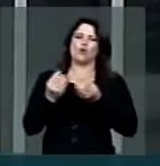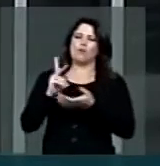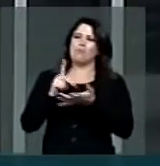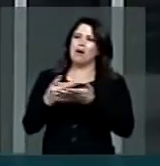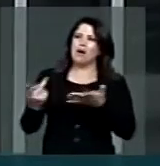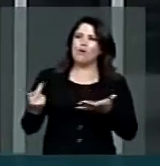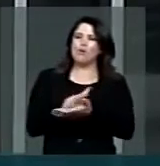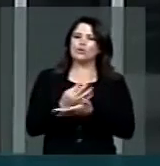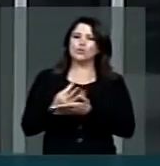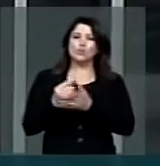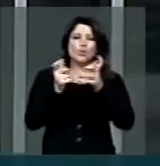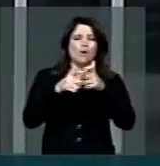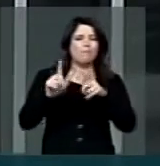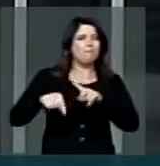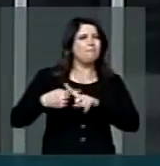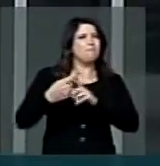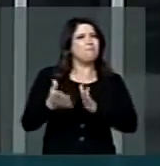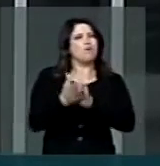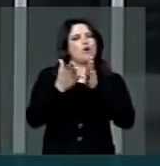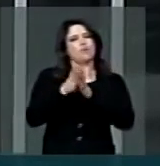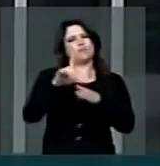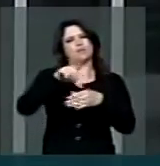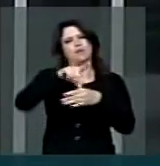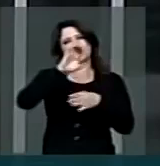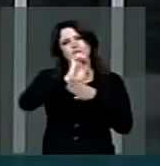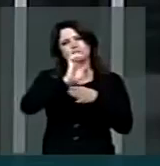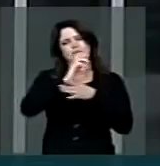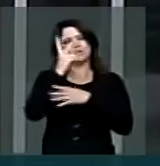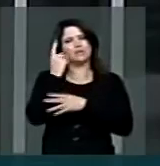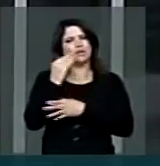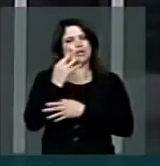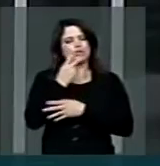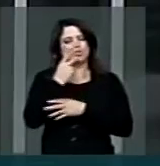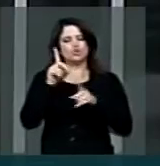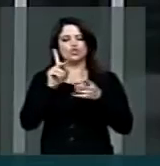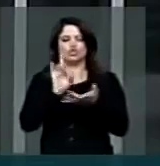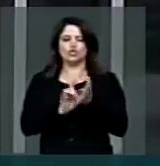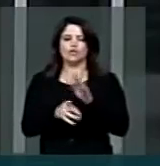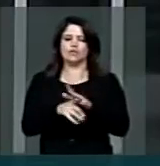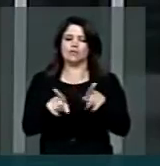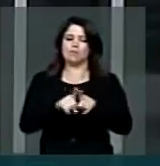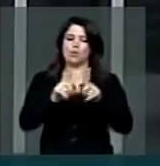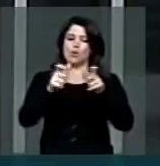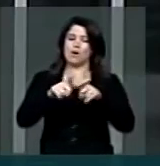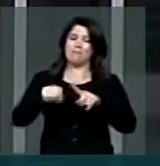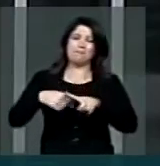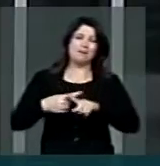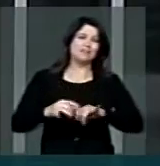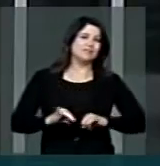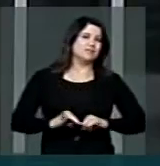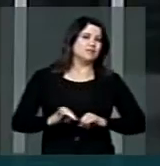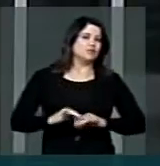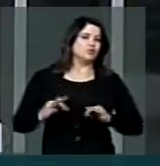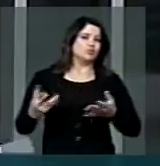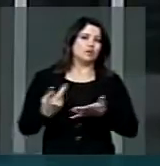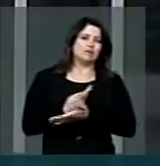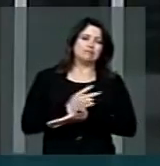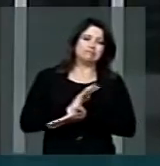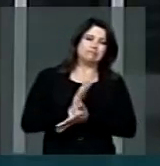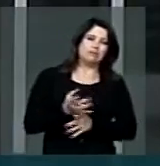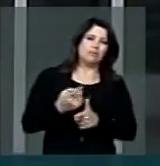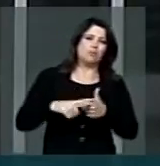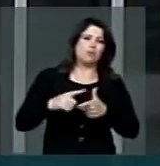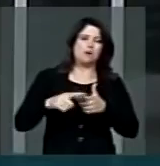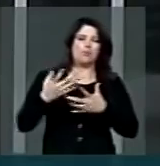de uma das regiões mais pobres do Estado do Ceará e com certeza uma das regiões mais sofridas e mais castigadas